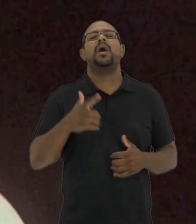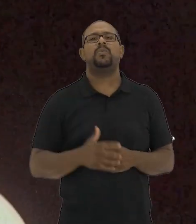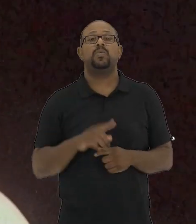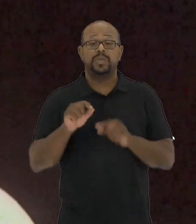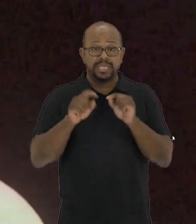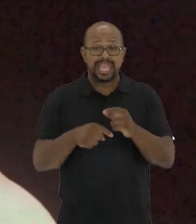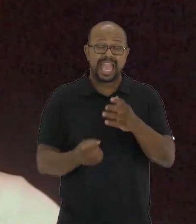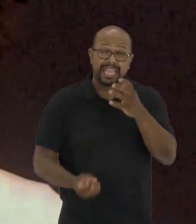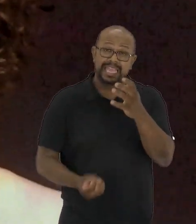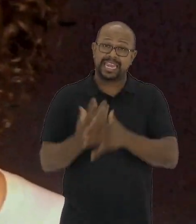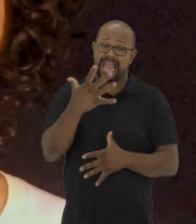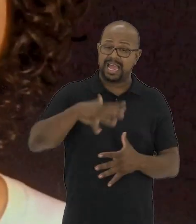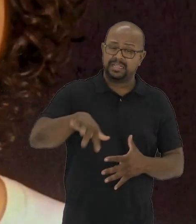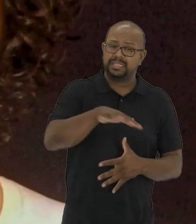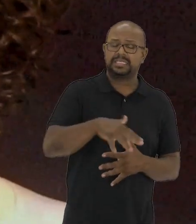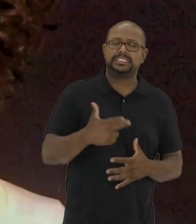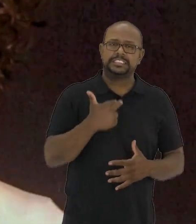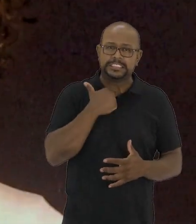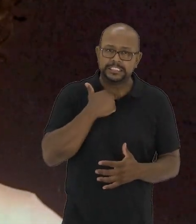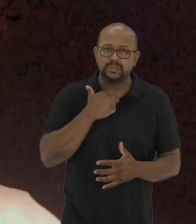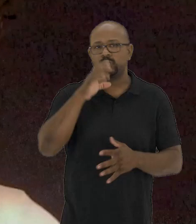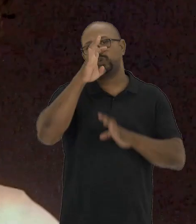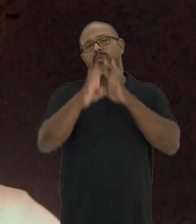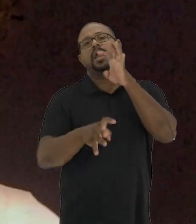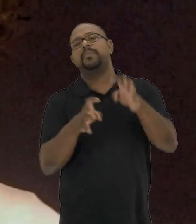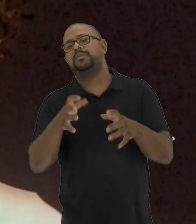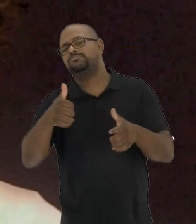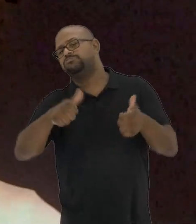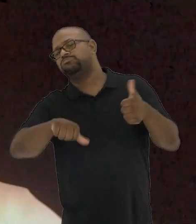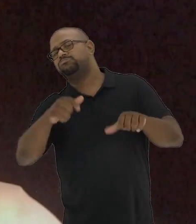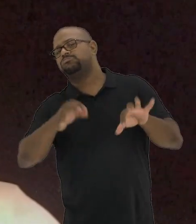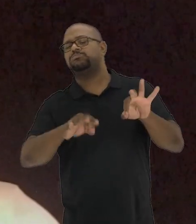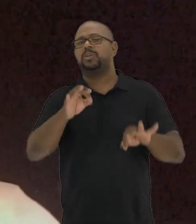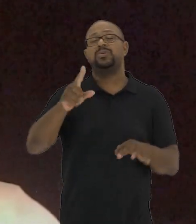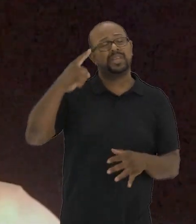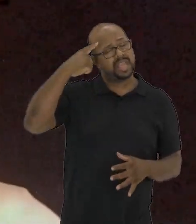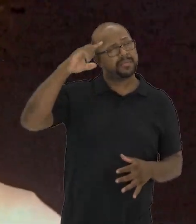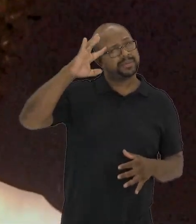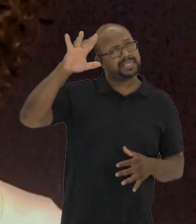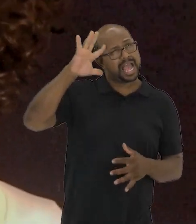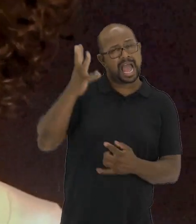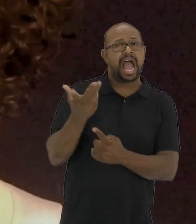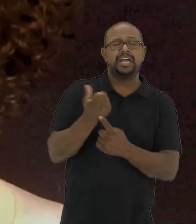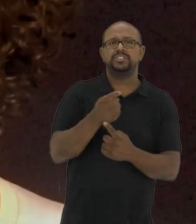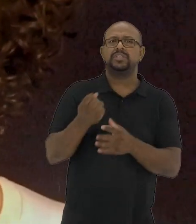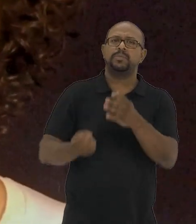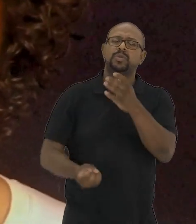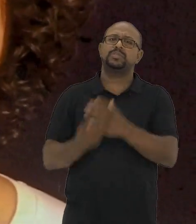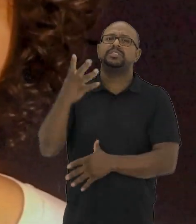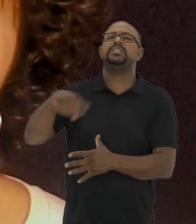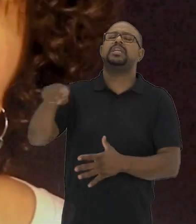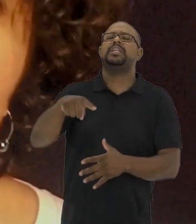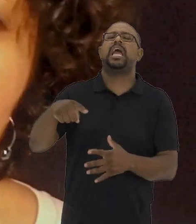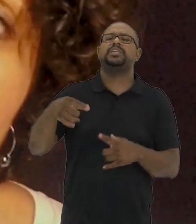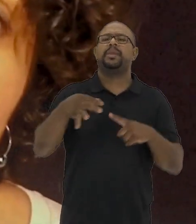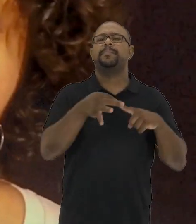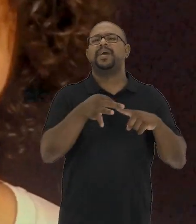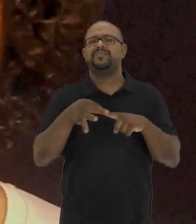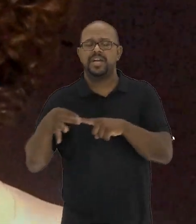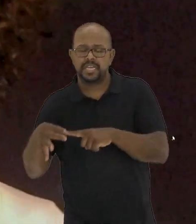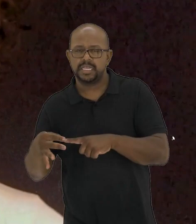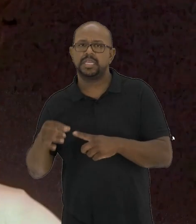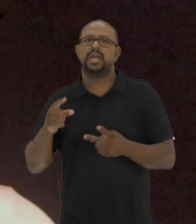seja moral? O que é criar na impossibilidade do julgamento? O que é pensar as artes produzidas nas